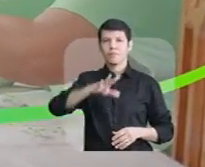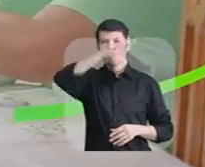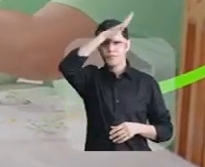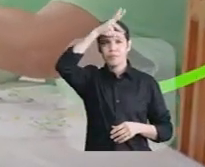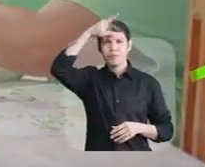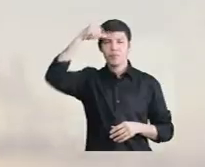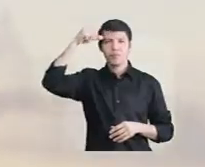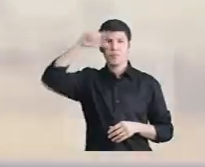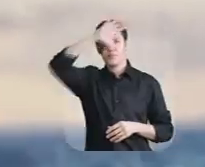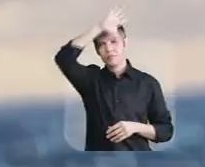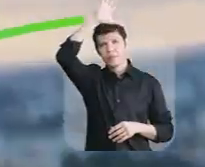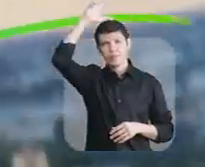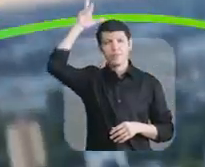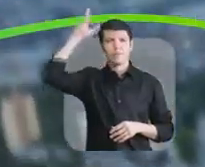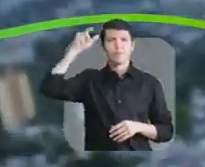paz